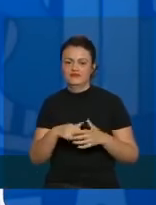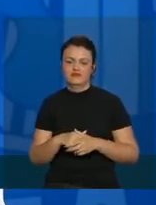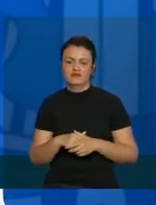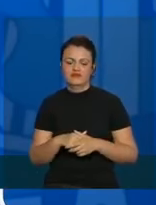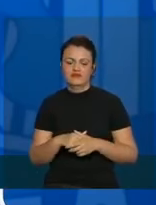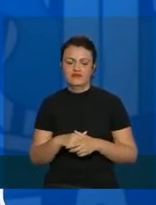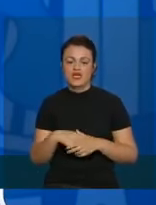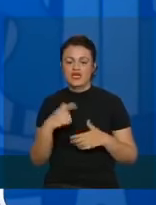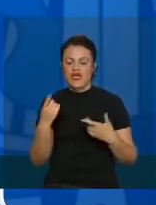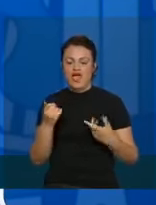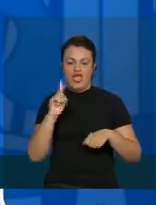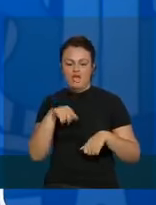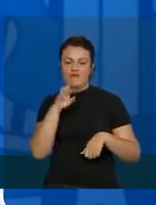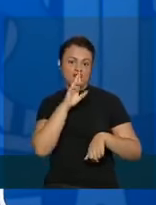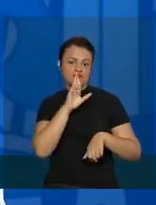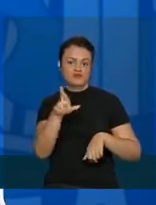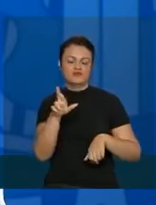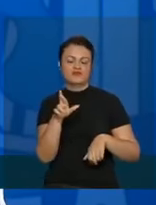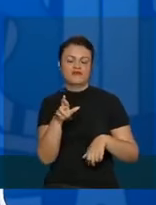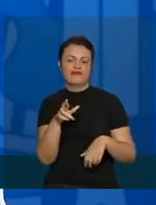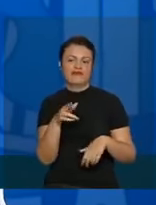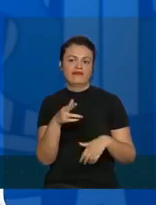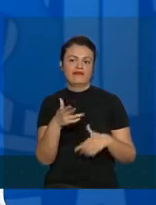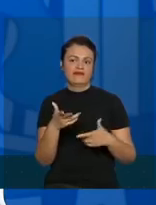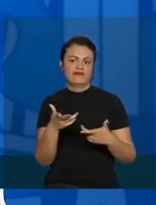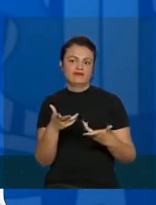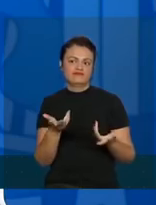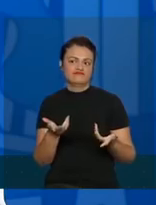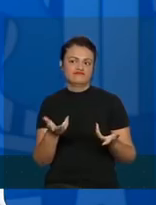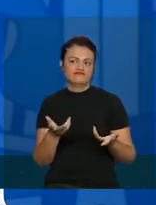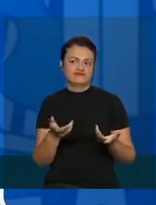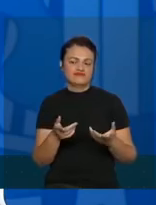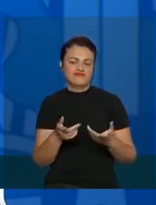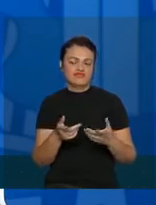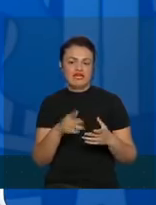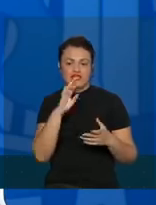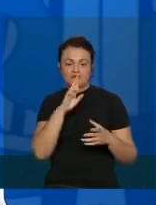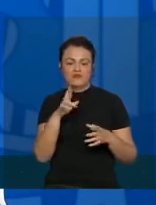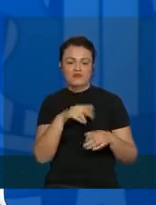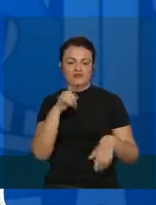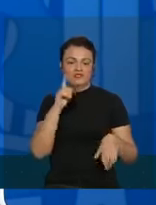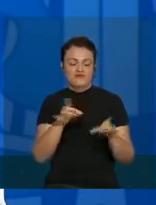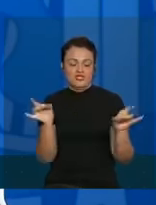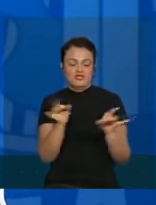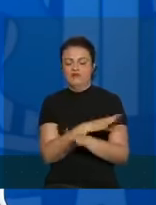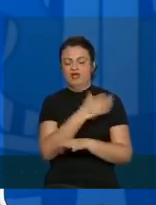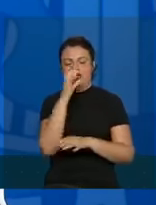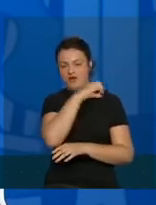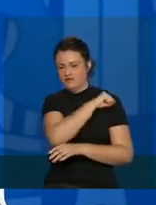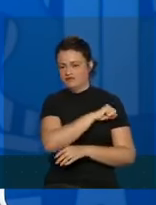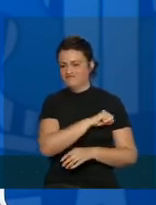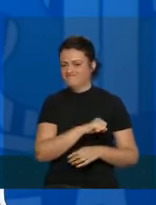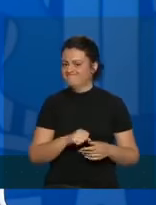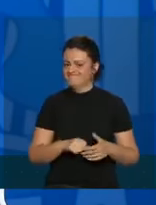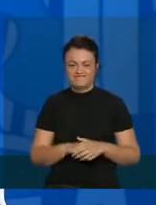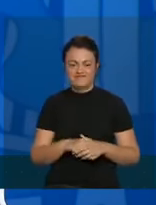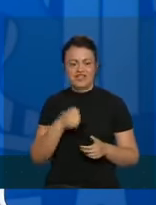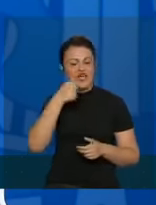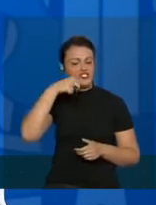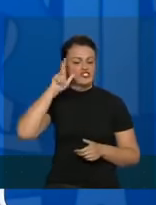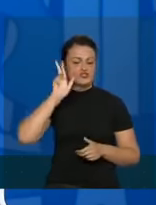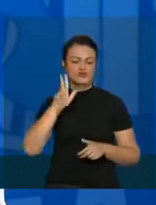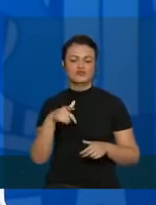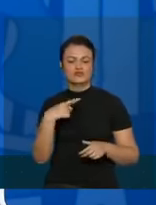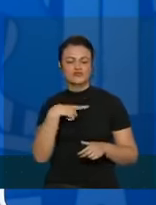ser uma resposta que vai se... Ela não vai se extinguir da noite para o dia. Anteontem saiu um